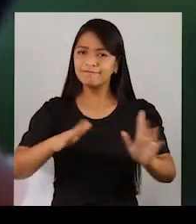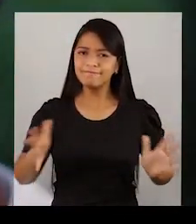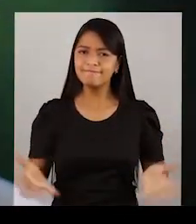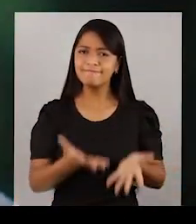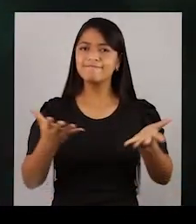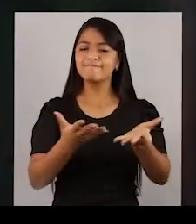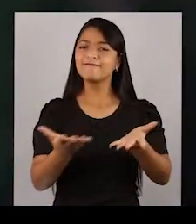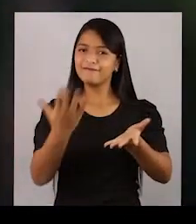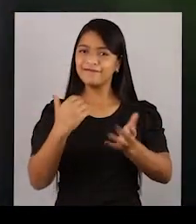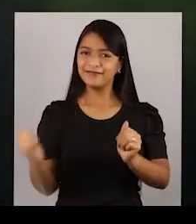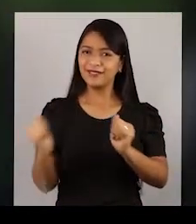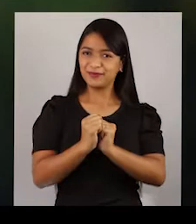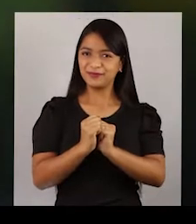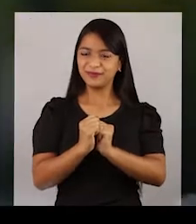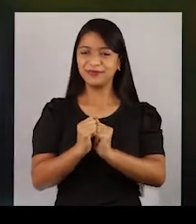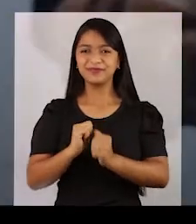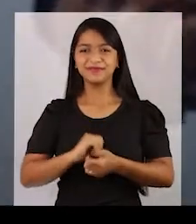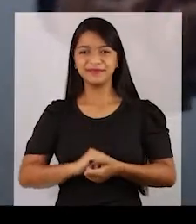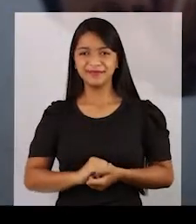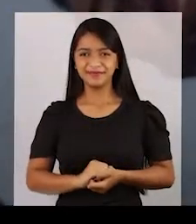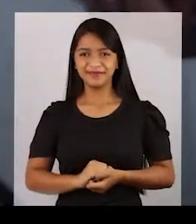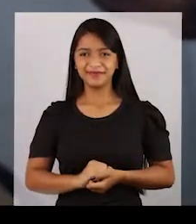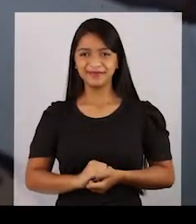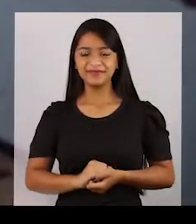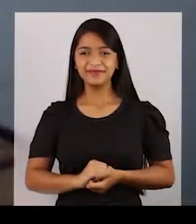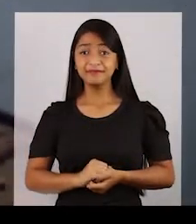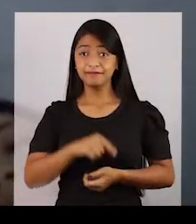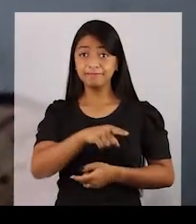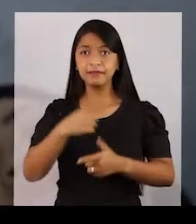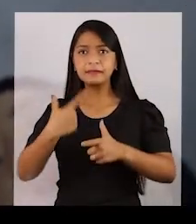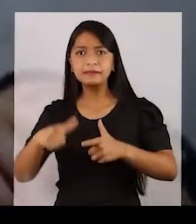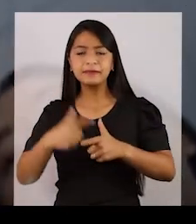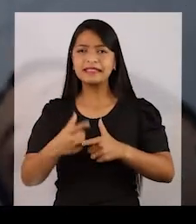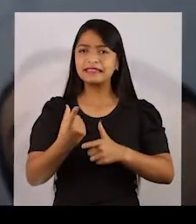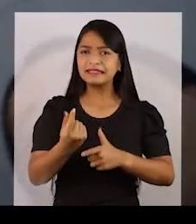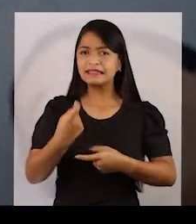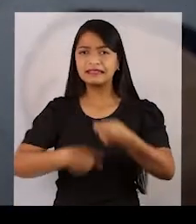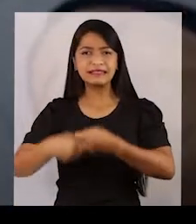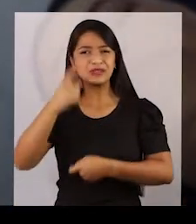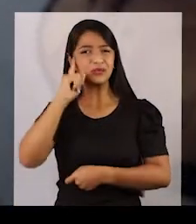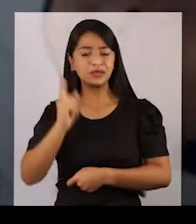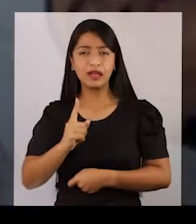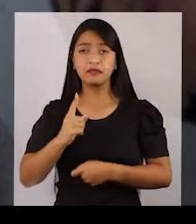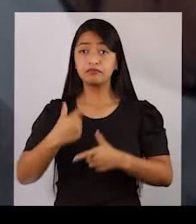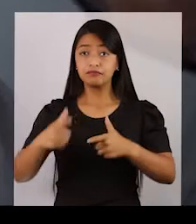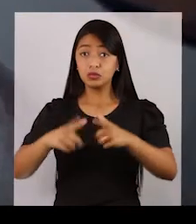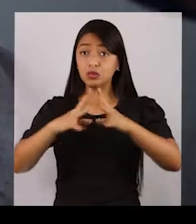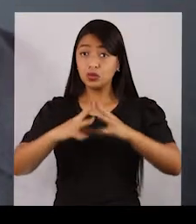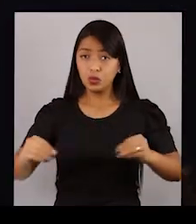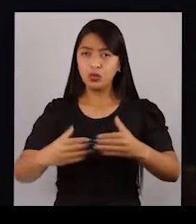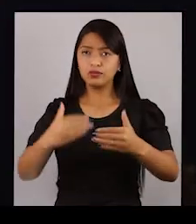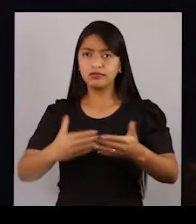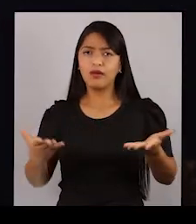engajar a sociedade junto com a gente. Erradicar esse problema pode ser um sonho impossível agora.